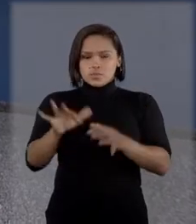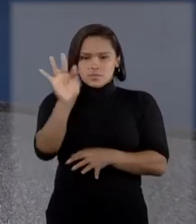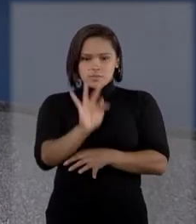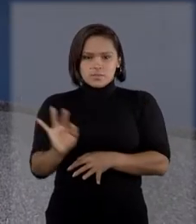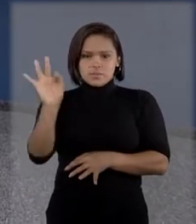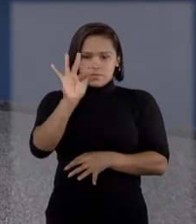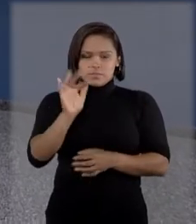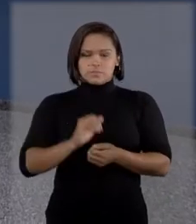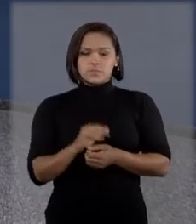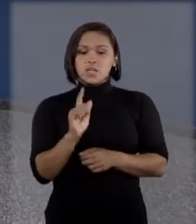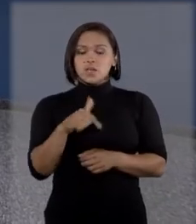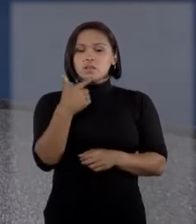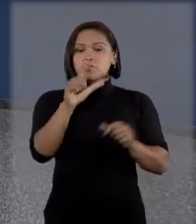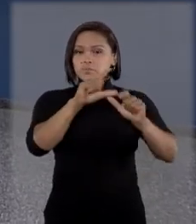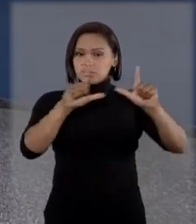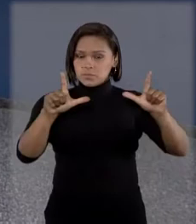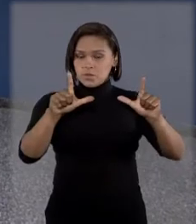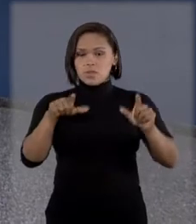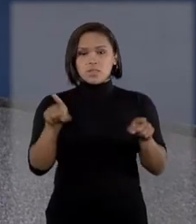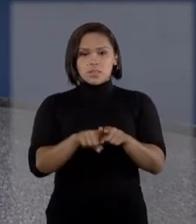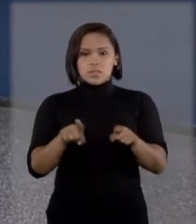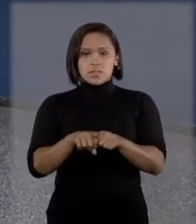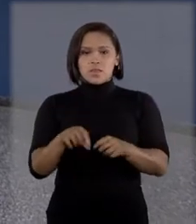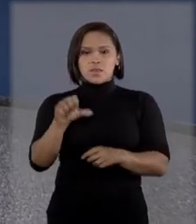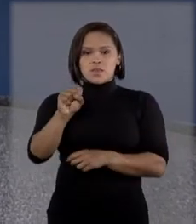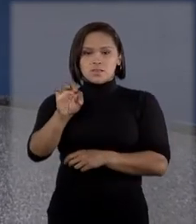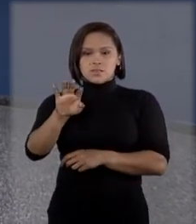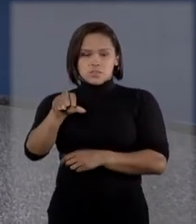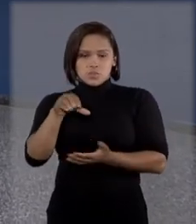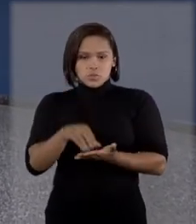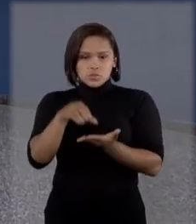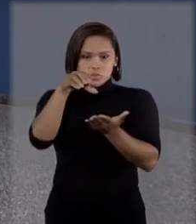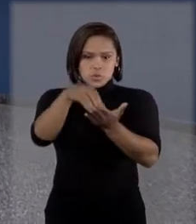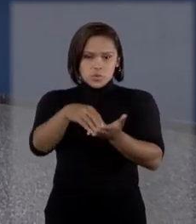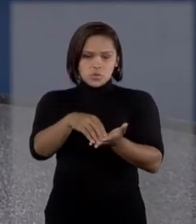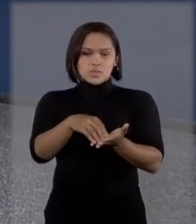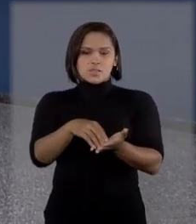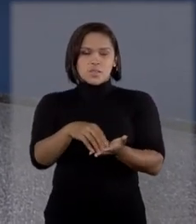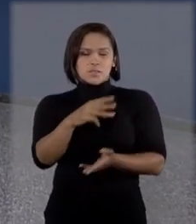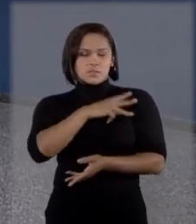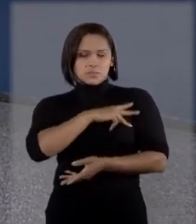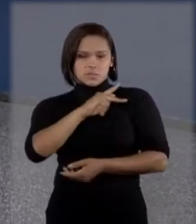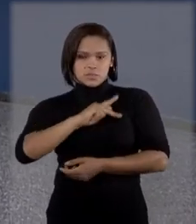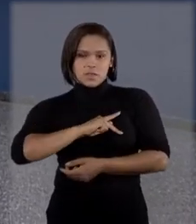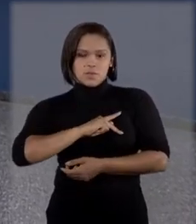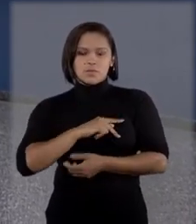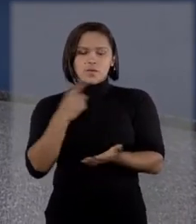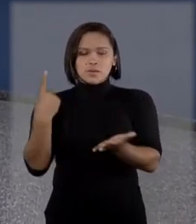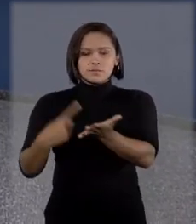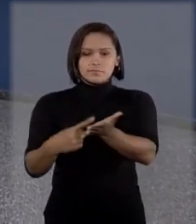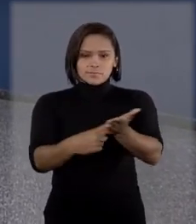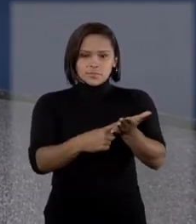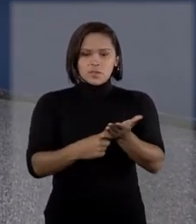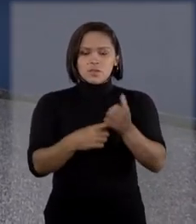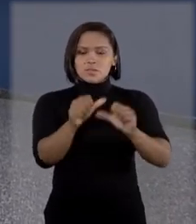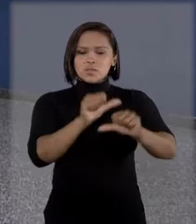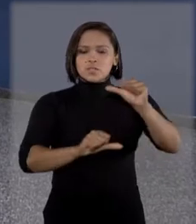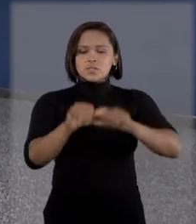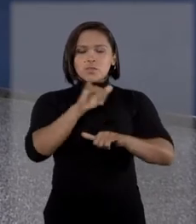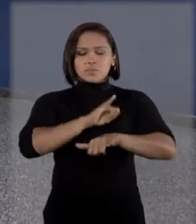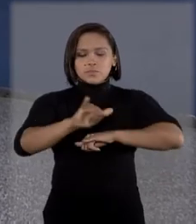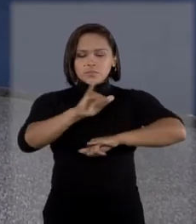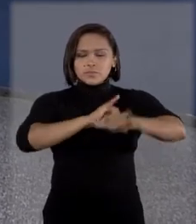próximo bloco você vai ver, STJ e Conselho Nacional do Ministério Público firmam acordo para a troca de